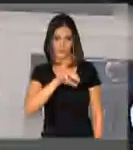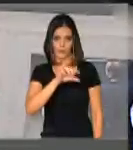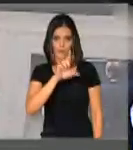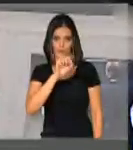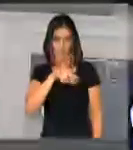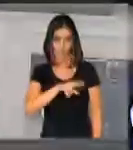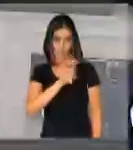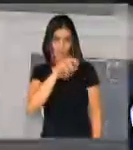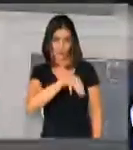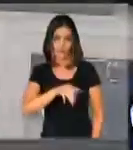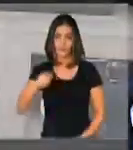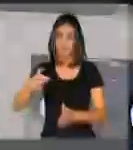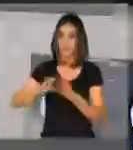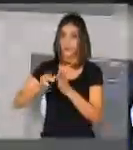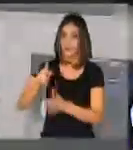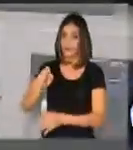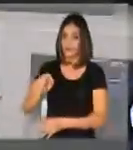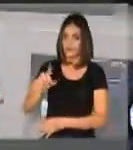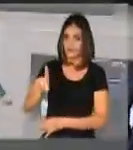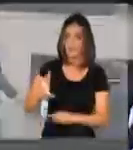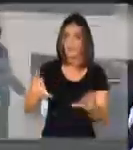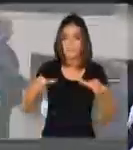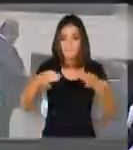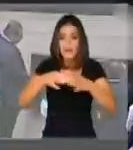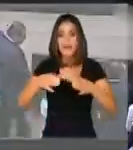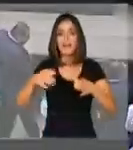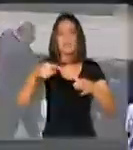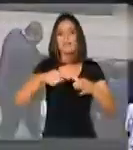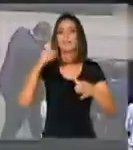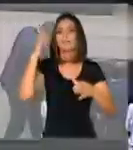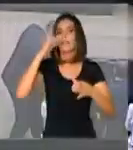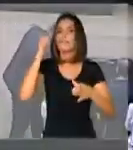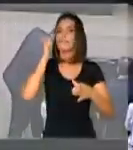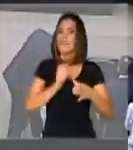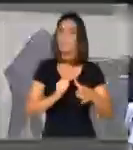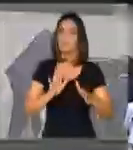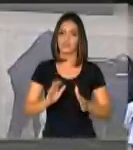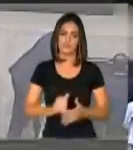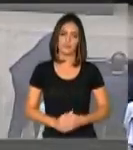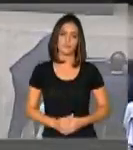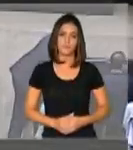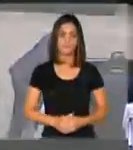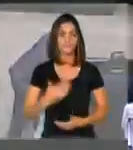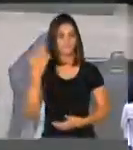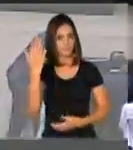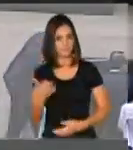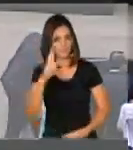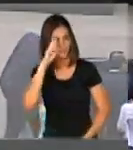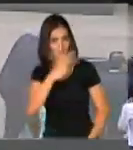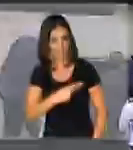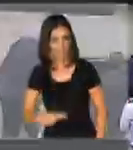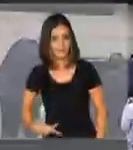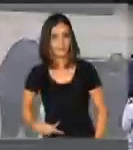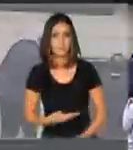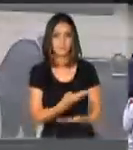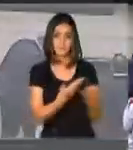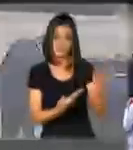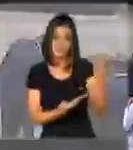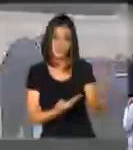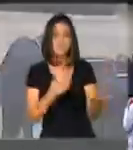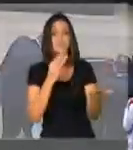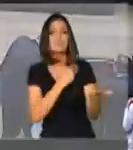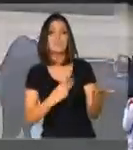Depois PSD e bancada feminina, vamos se posicionando, por gentileza. Senhor presidente, senhor